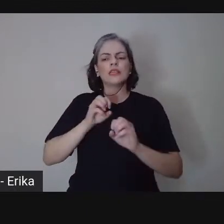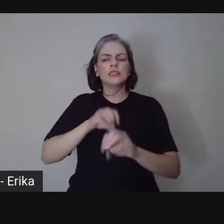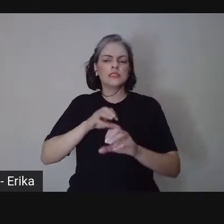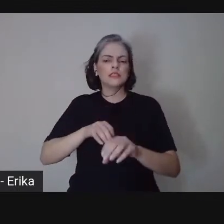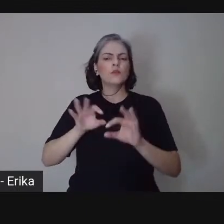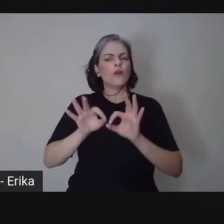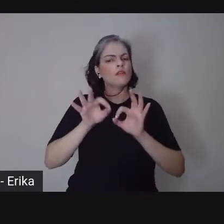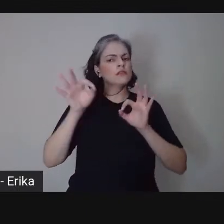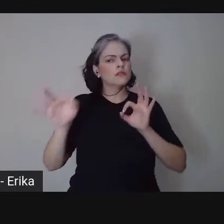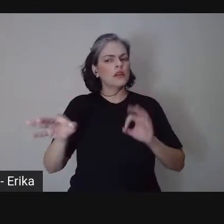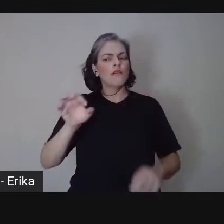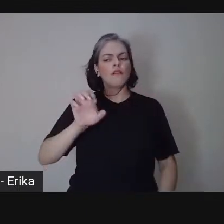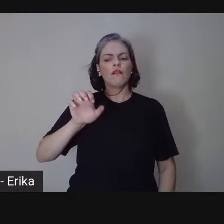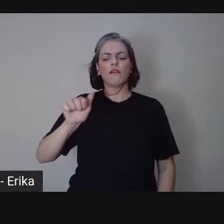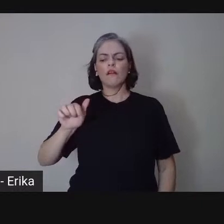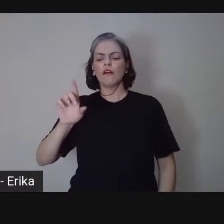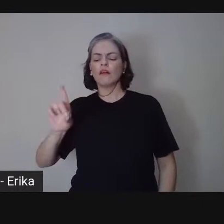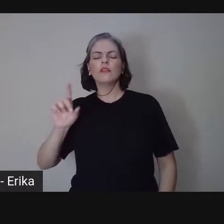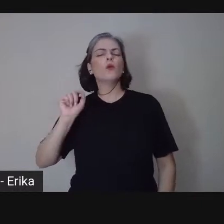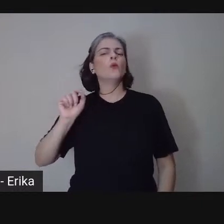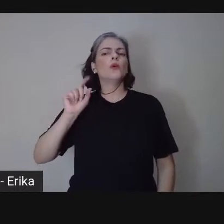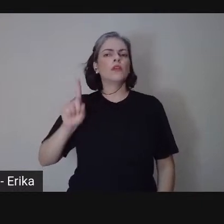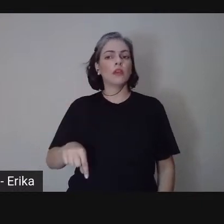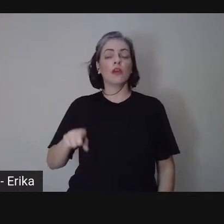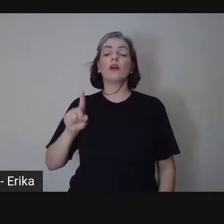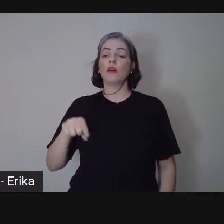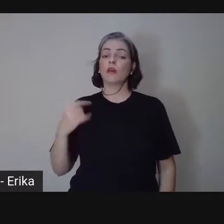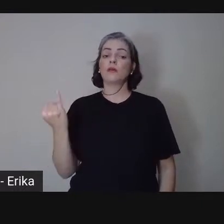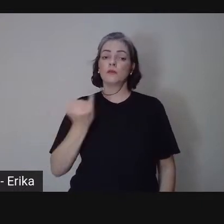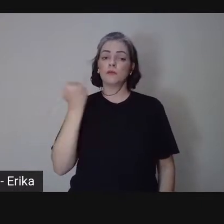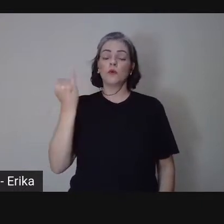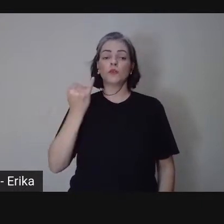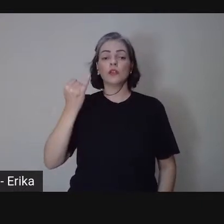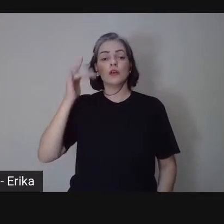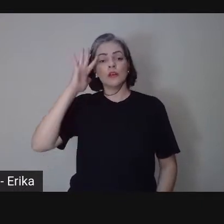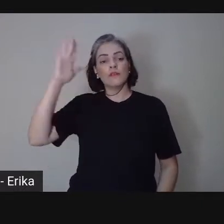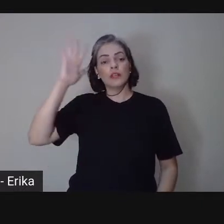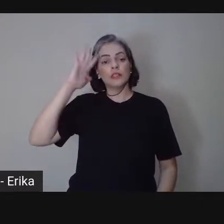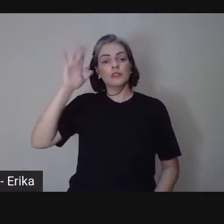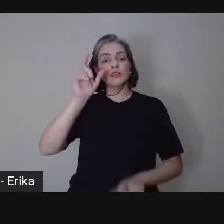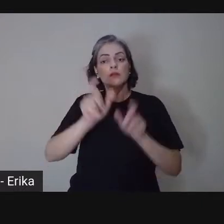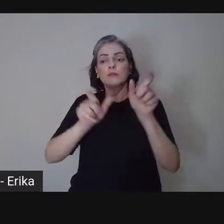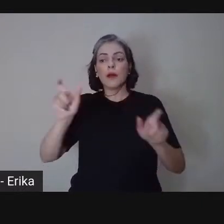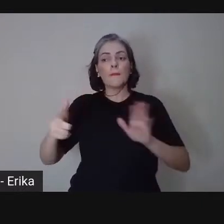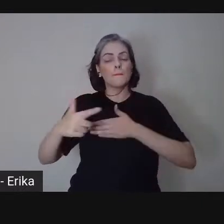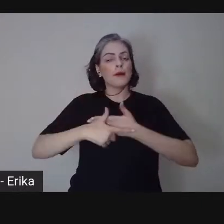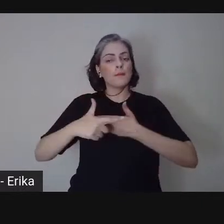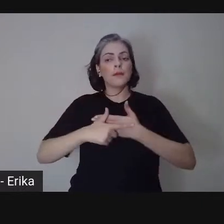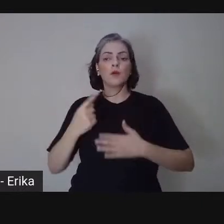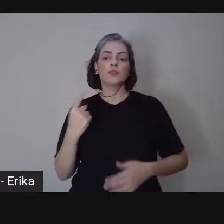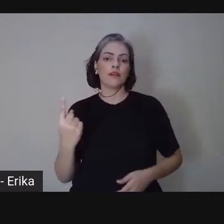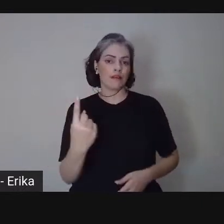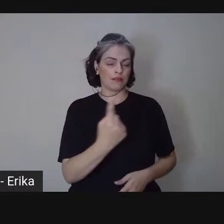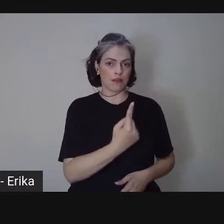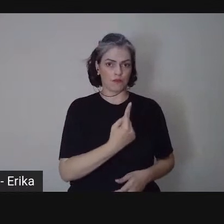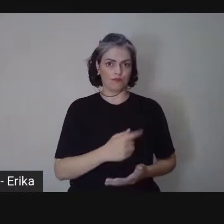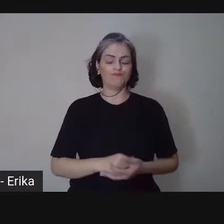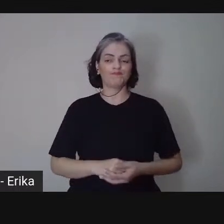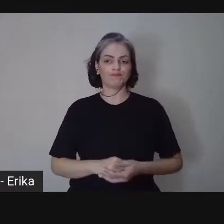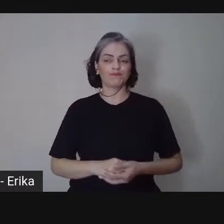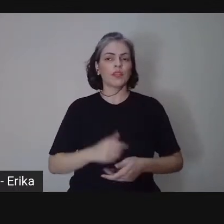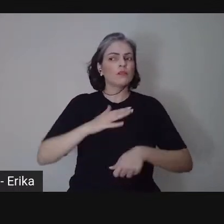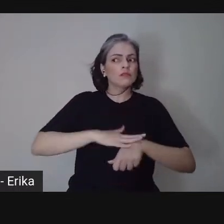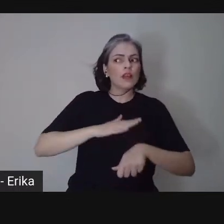implica em uma reflexão potente sobre os papéis envolvidos no processo desta modalidade, nos tempos, nos